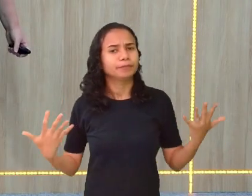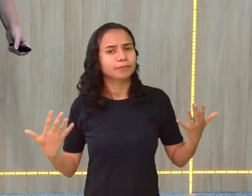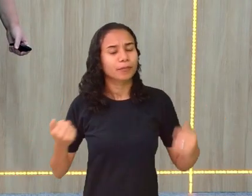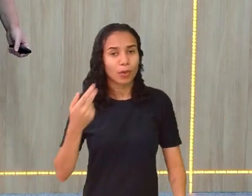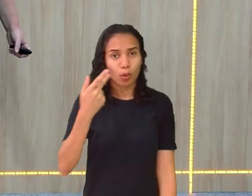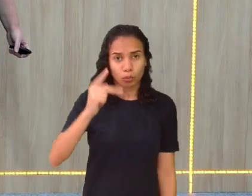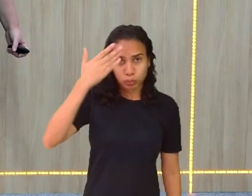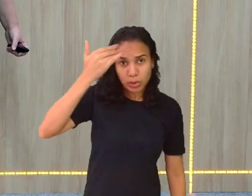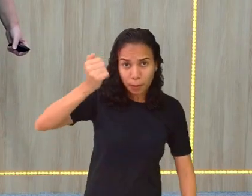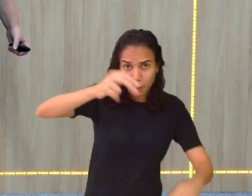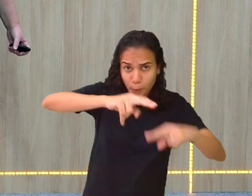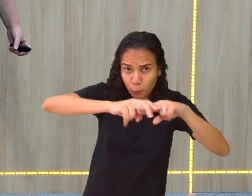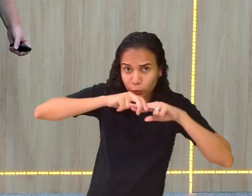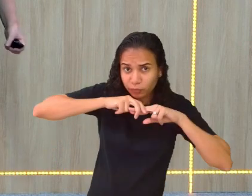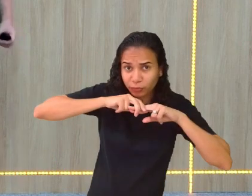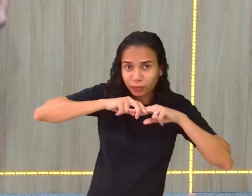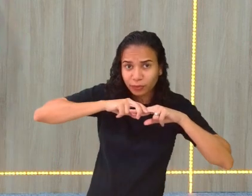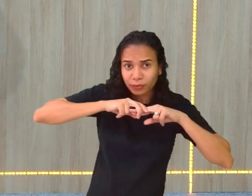souber por que errou,